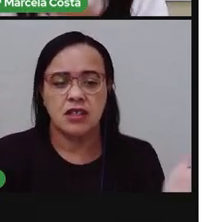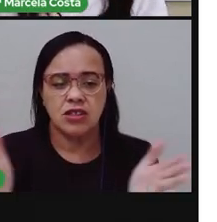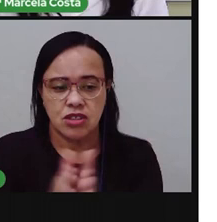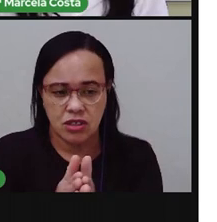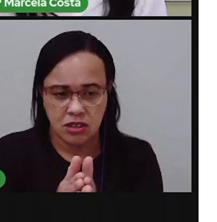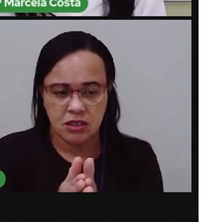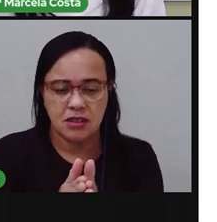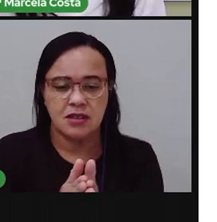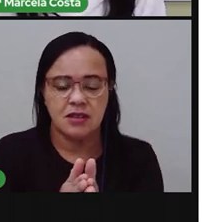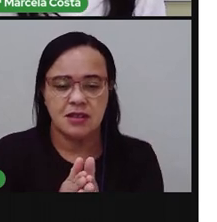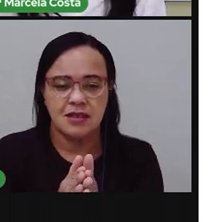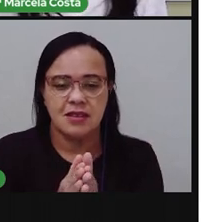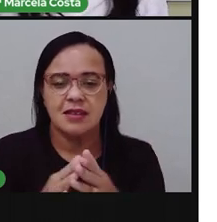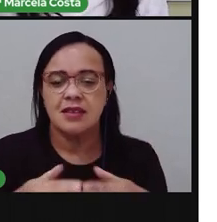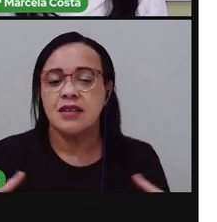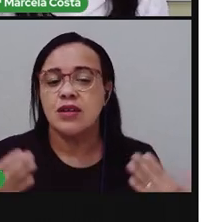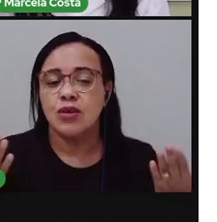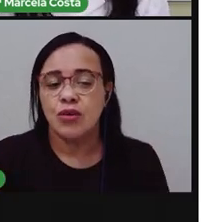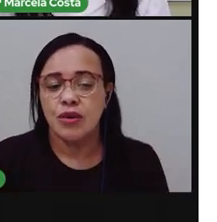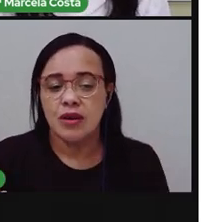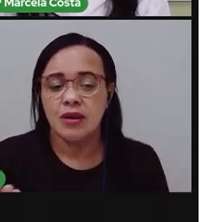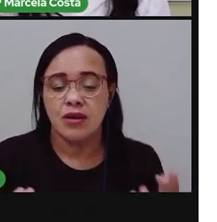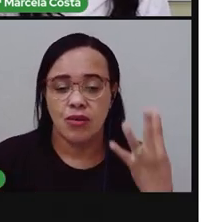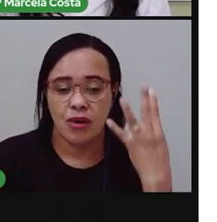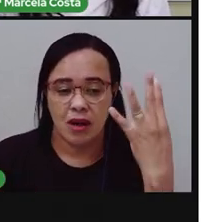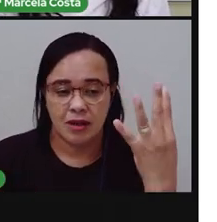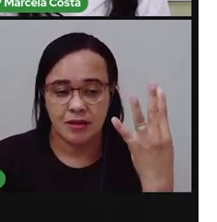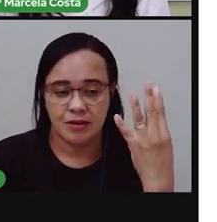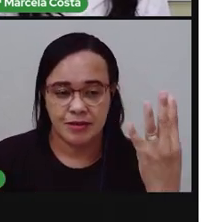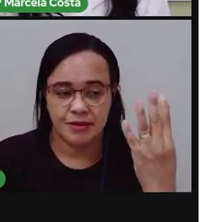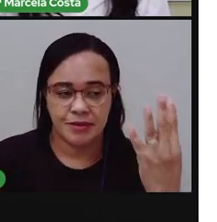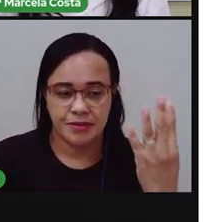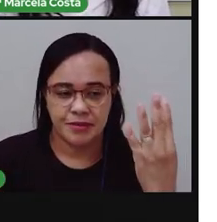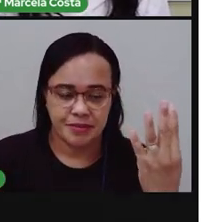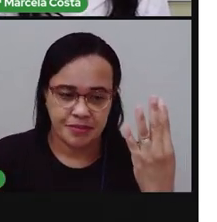Detergente. Então, tem quatro.